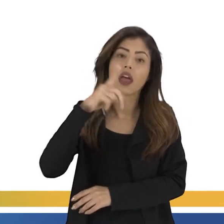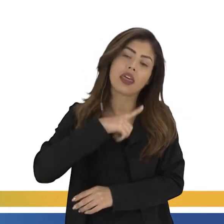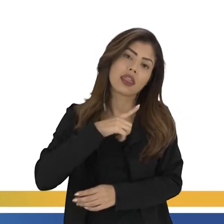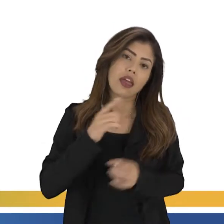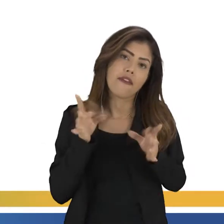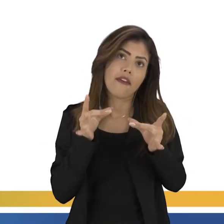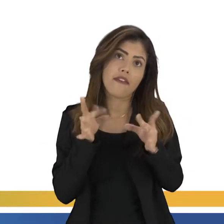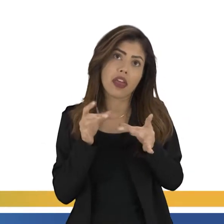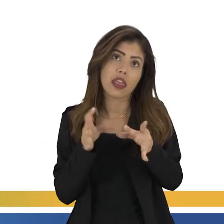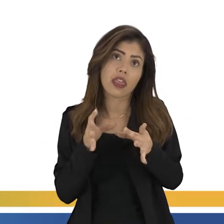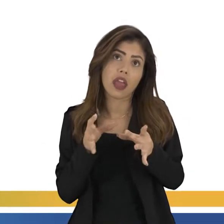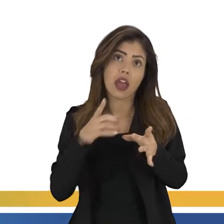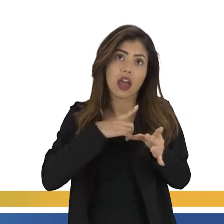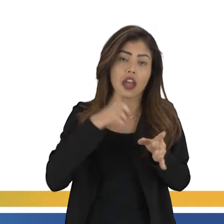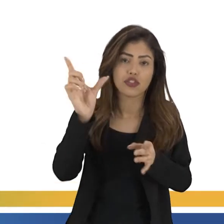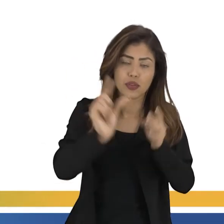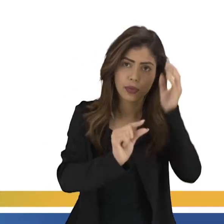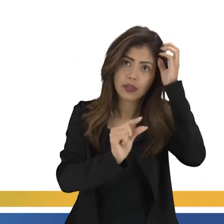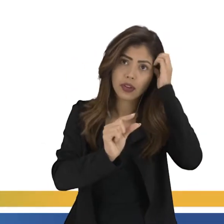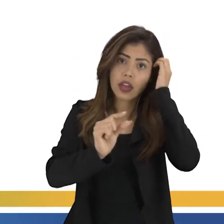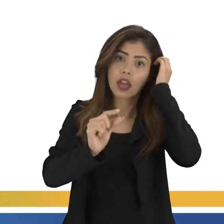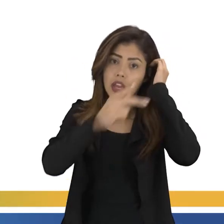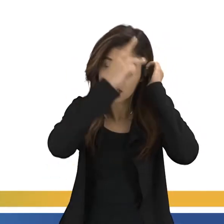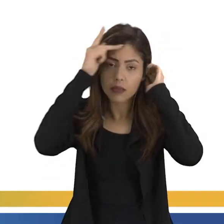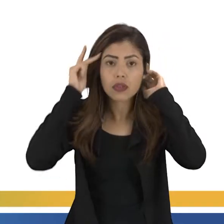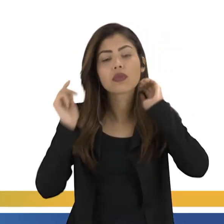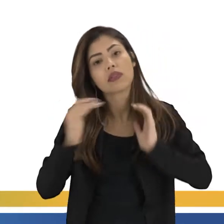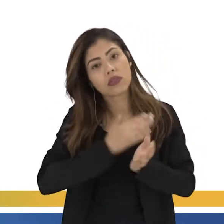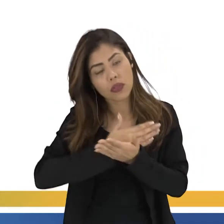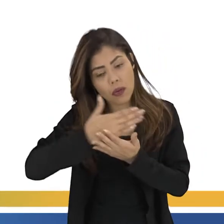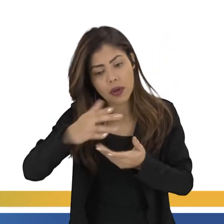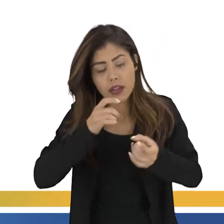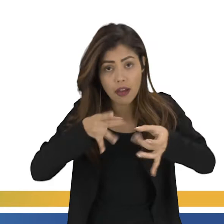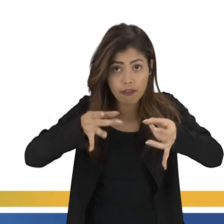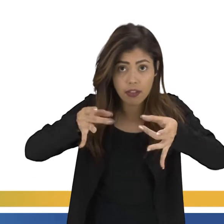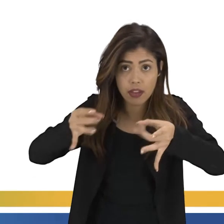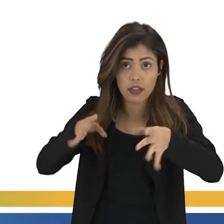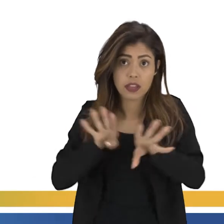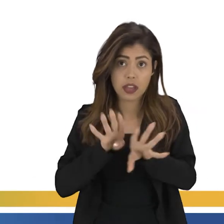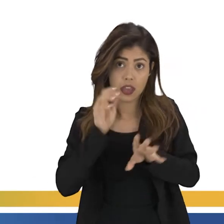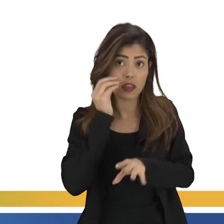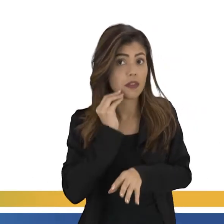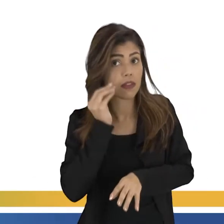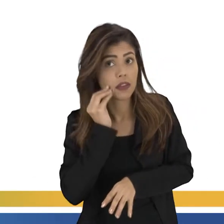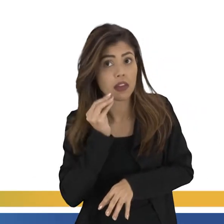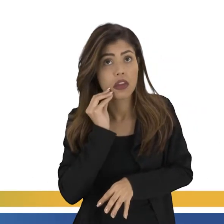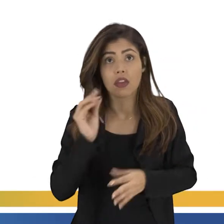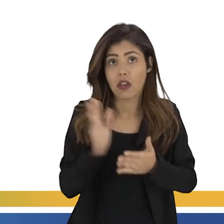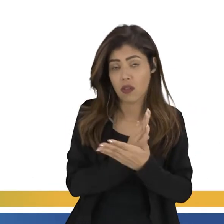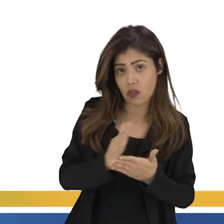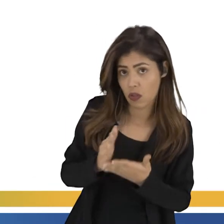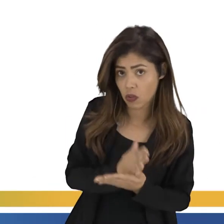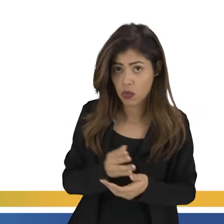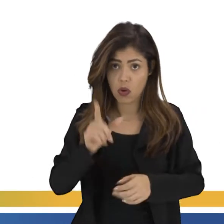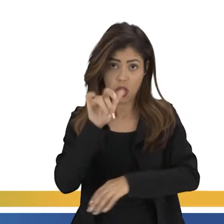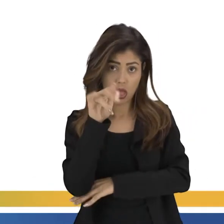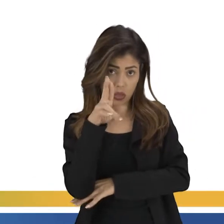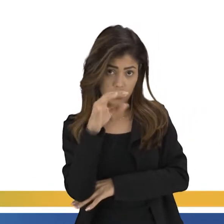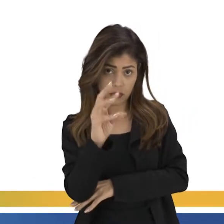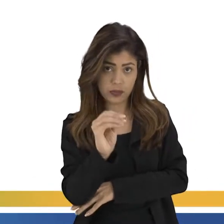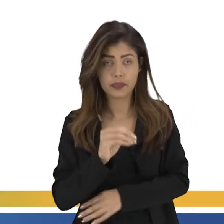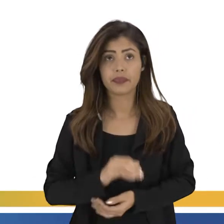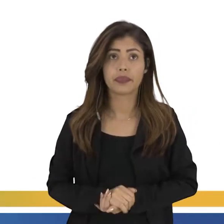preço das ações, elas começam a diminuir. E as pessoas começam a vender, a vender tentando sair com algum lucro.